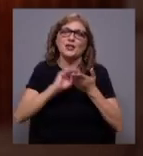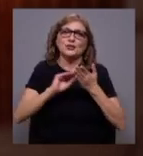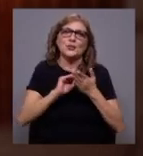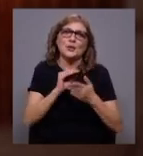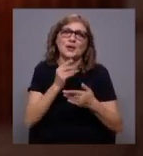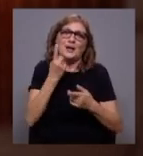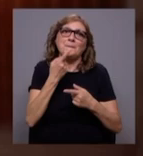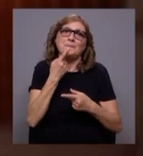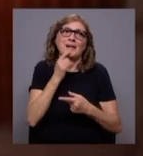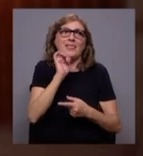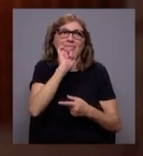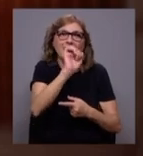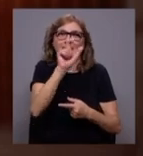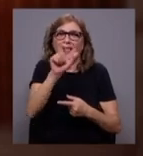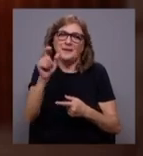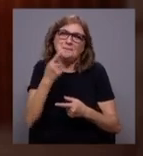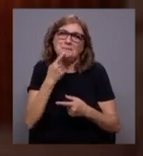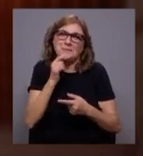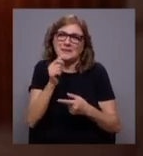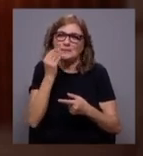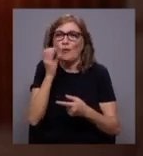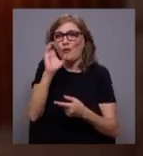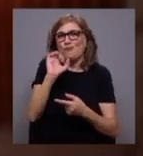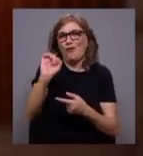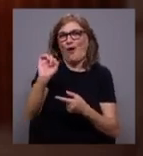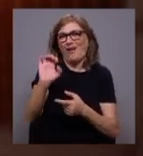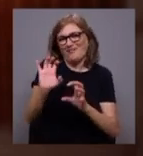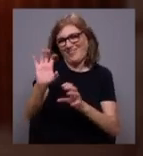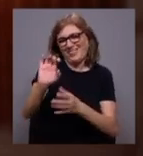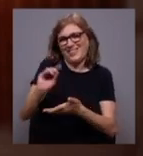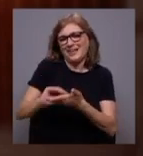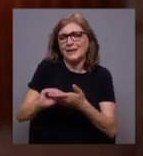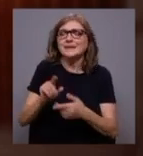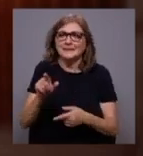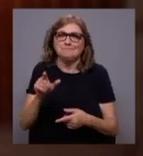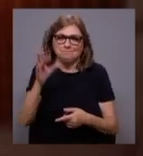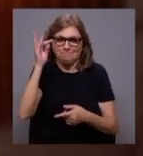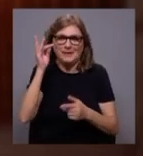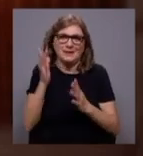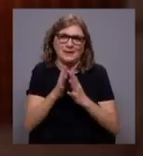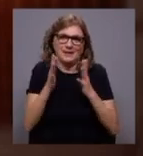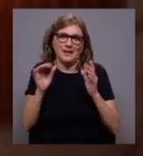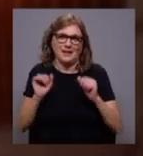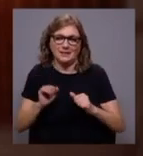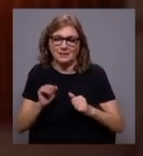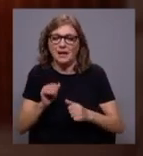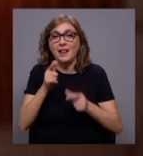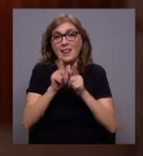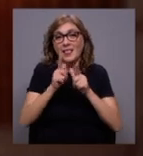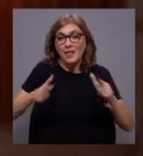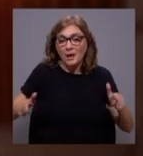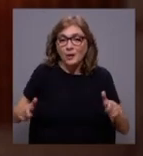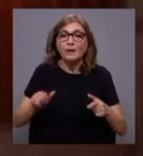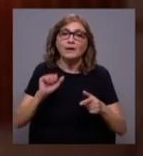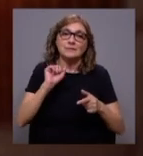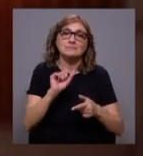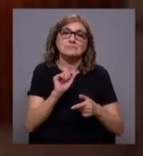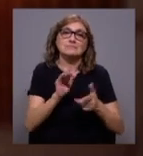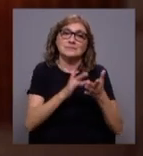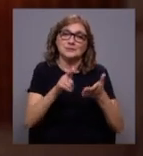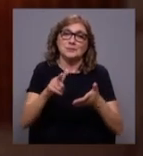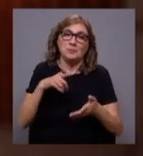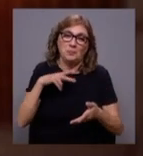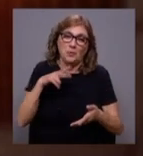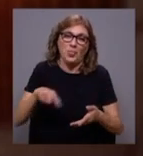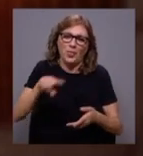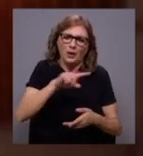e, claro, acaba por ser muito marcante para a língua e a literatura portuguesa, mas creio que